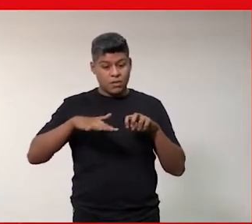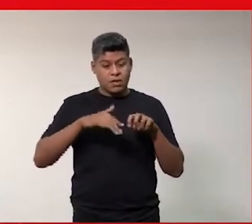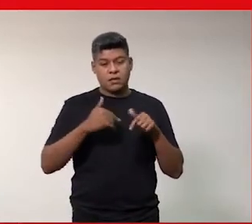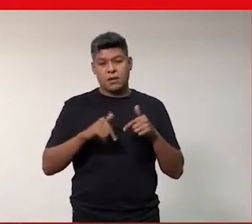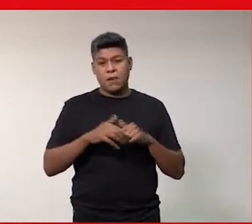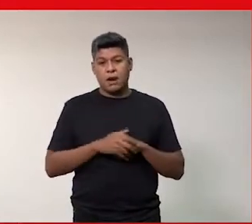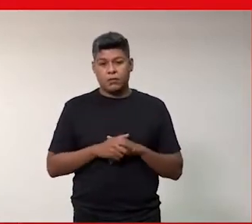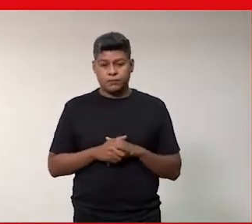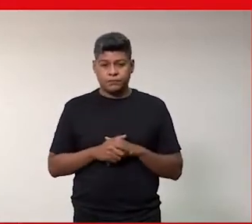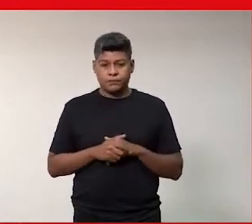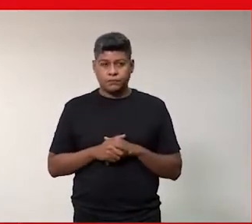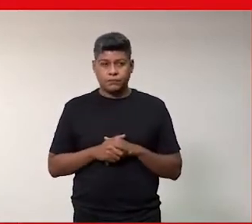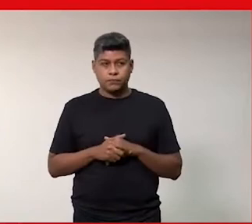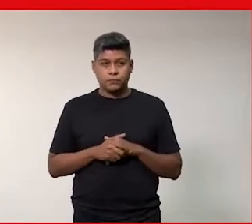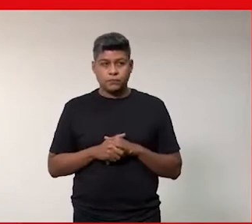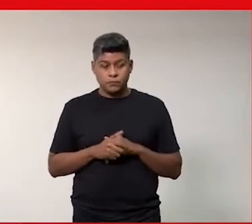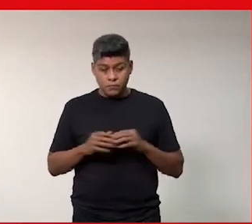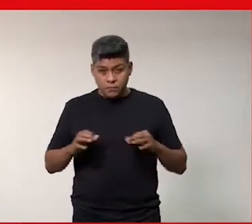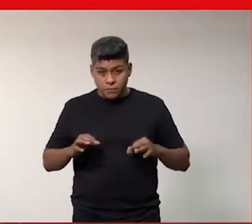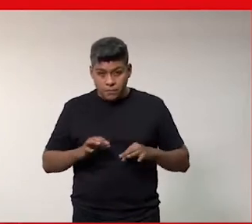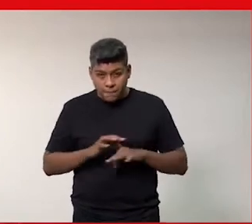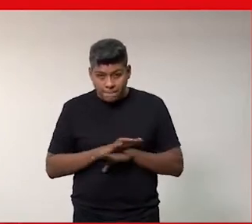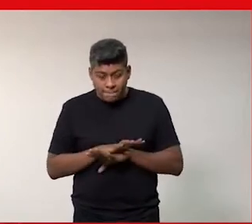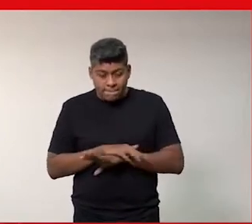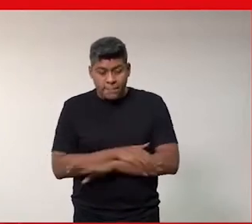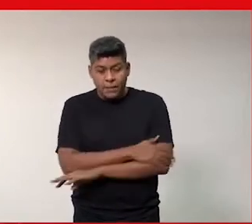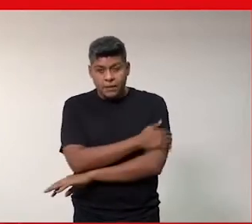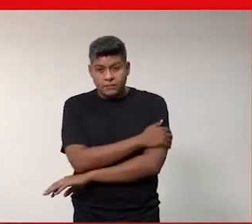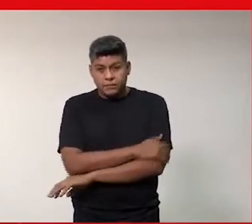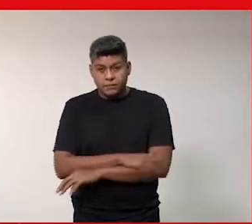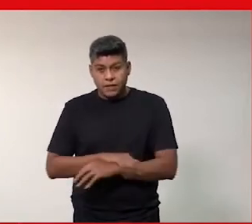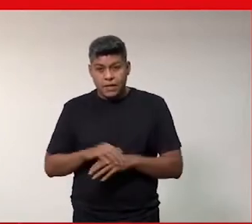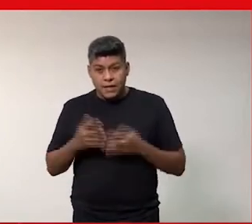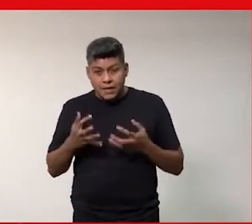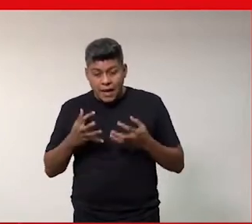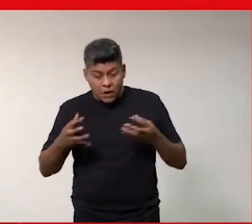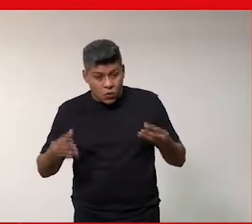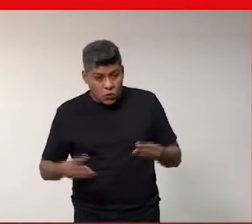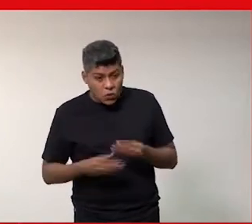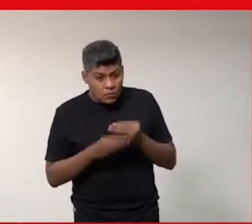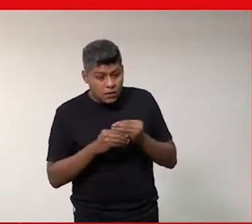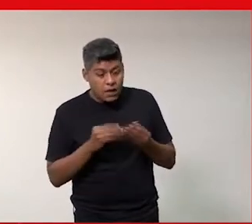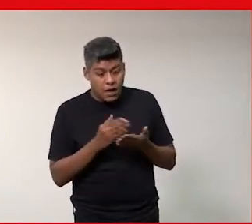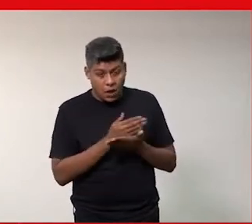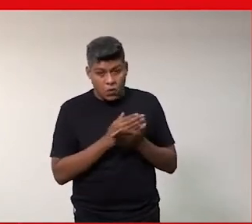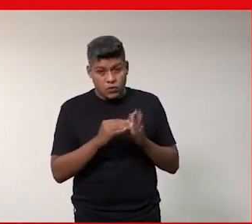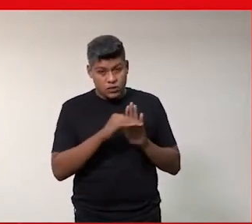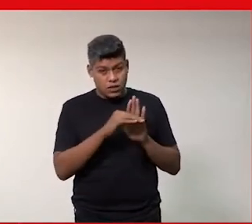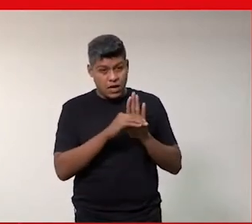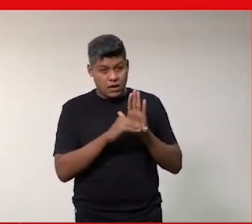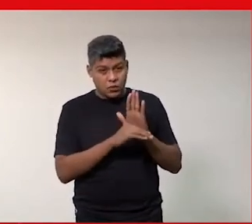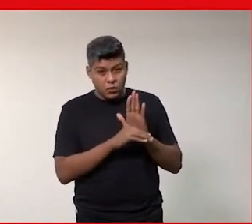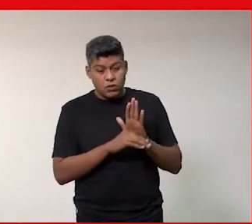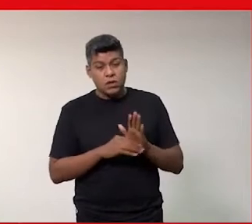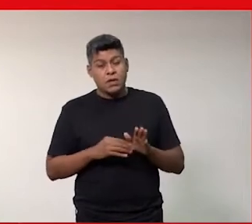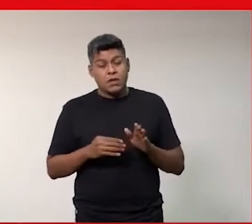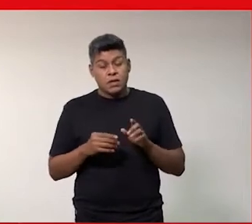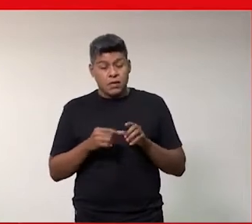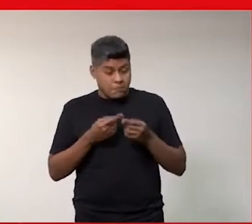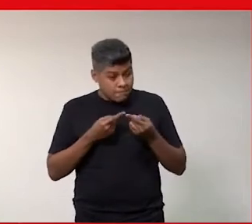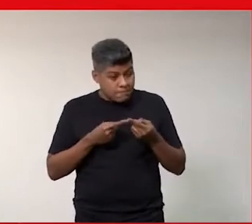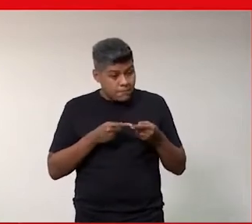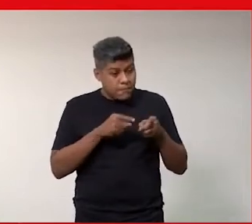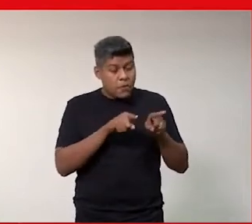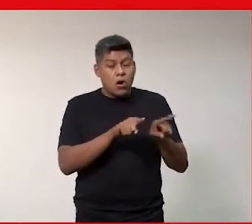trabalho por fim eu gostaria então de complementar com alguns dados e fazer algumas provocações de